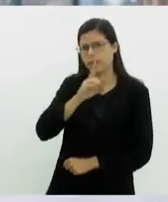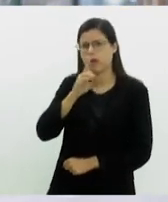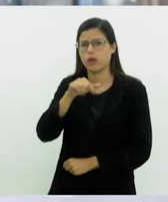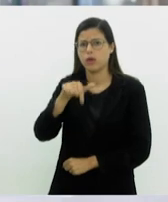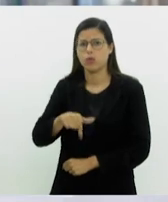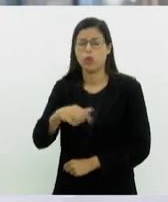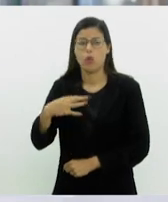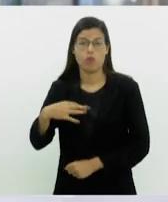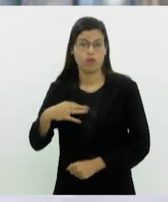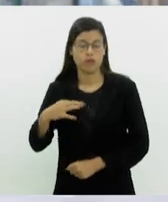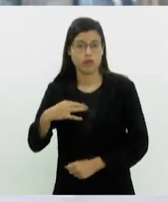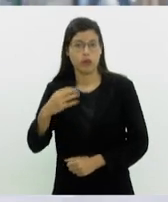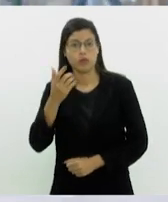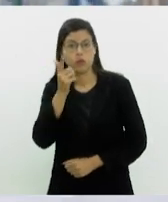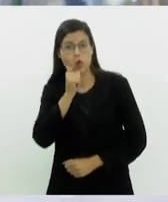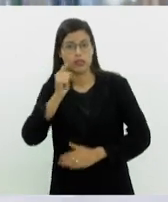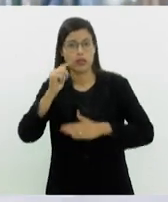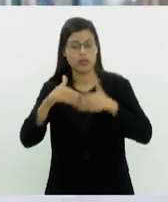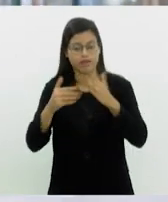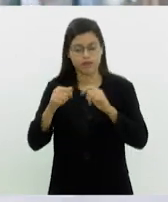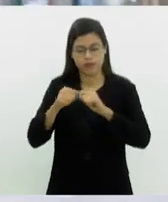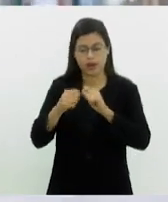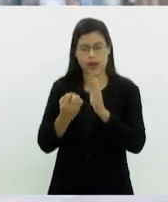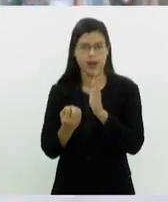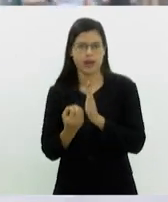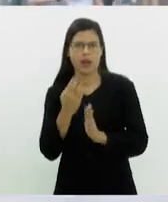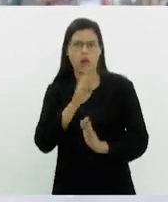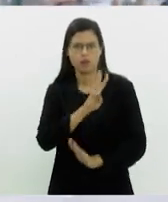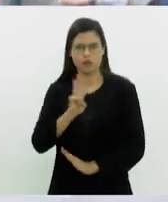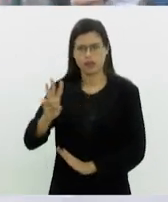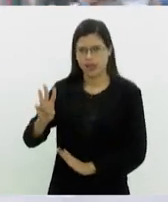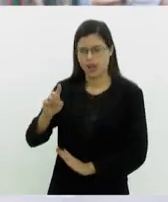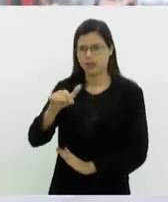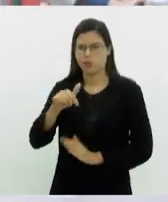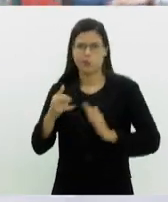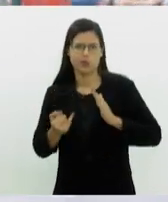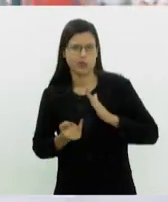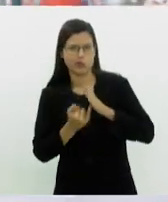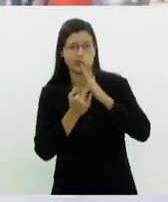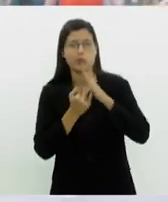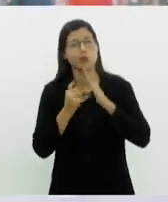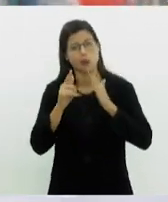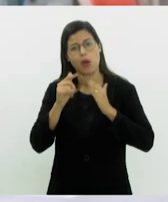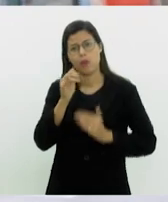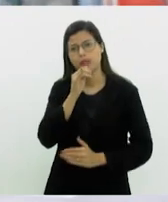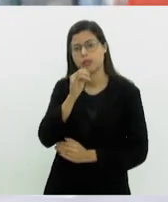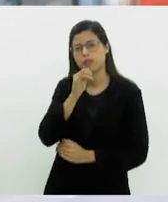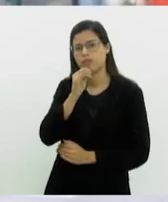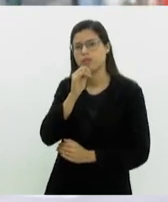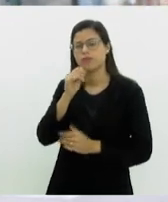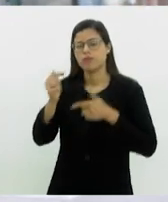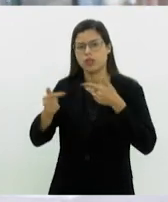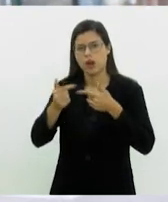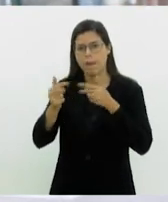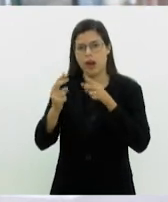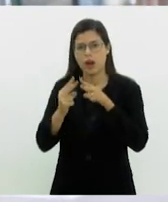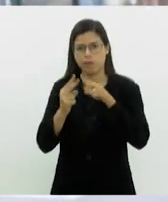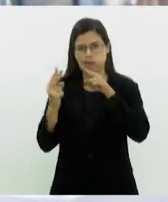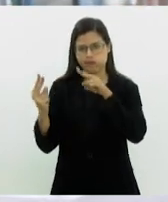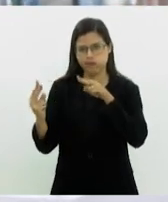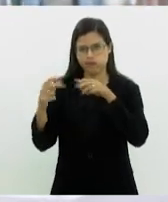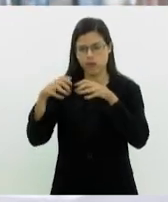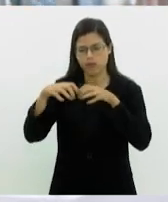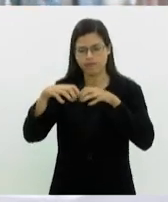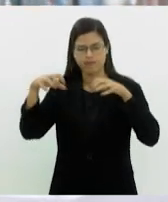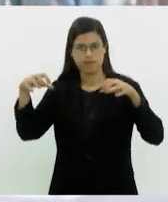consegue desenvolver esse site para a ONG. Então, um exemplo de trabalho remoto, entendendo o curto prazo,